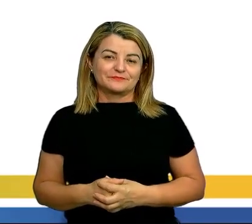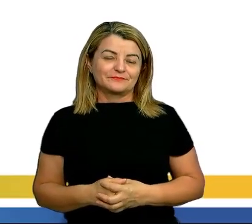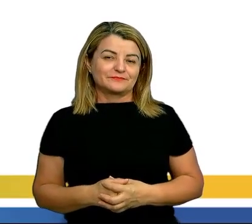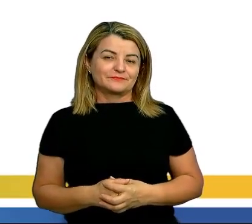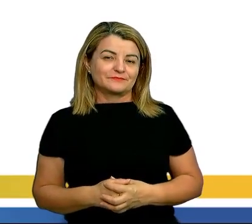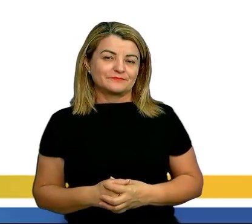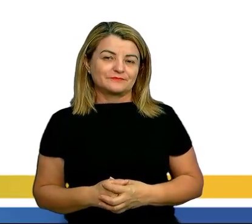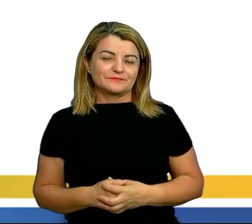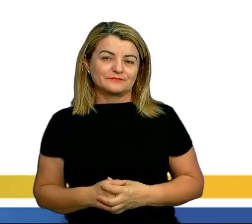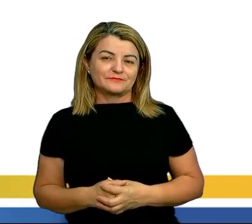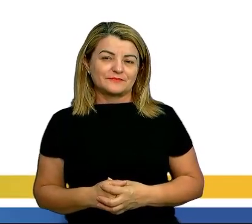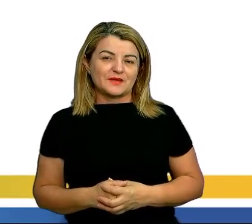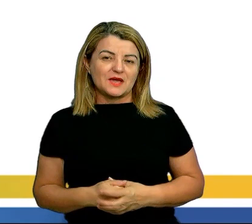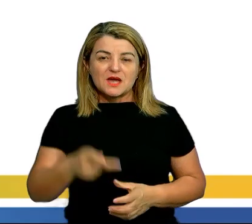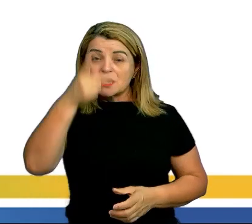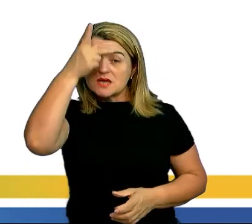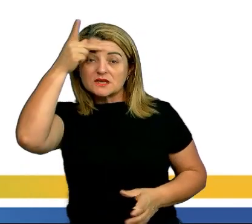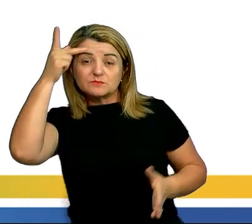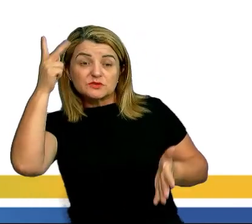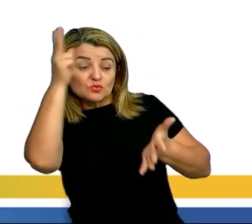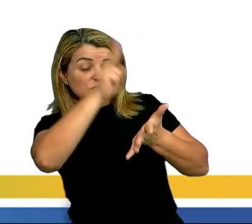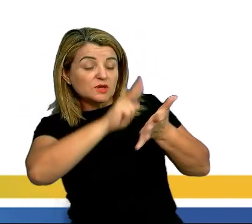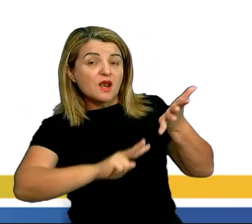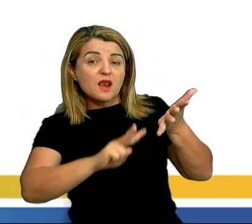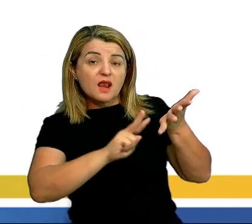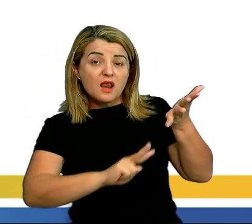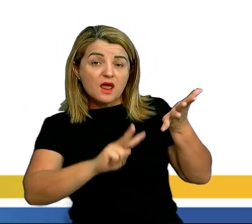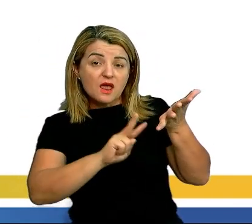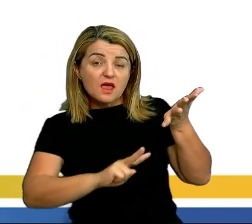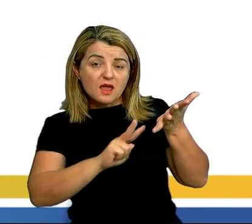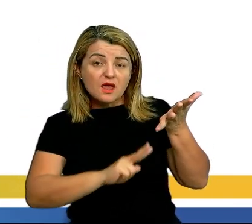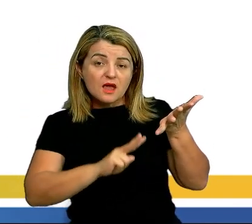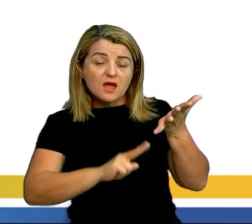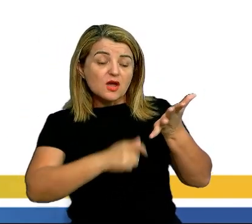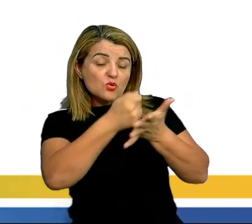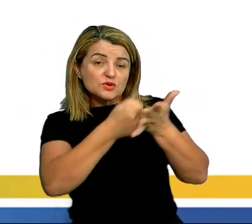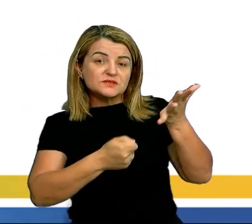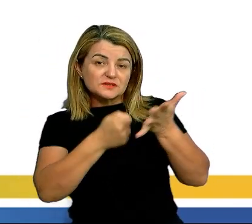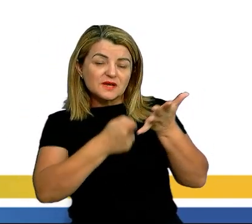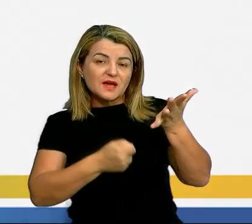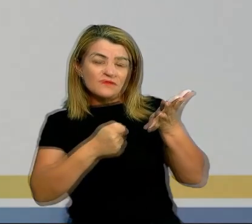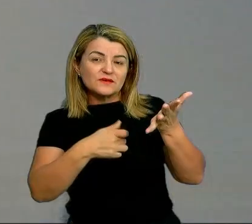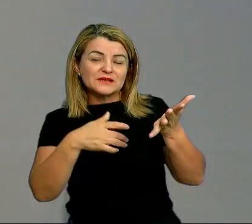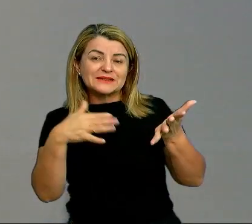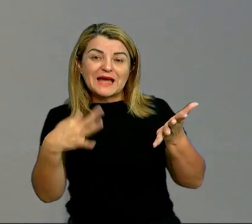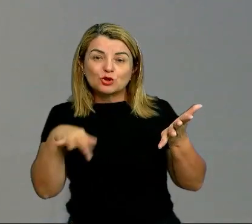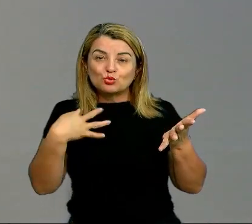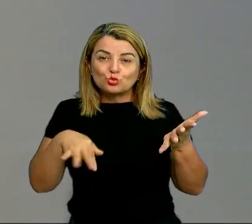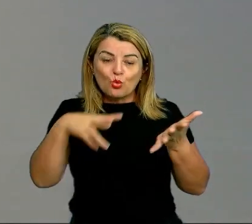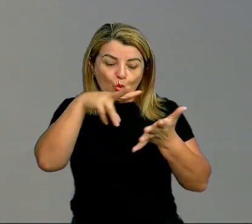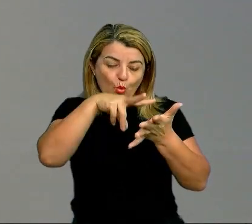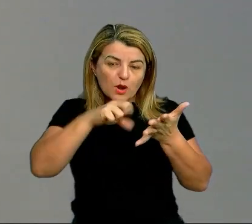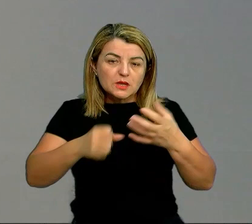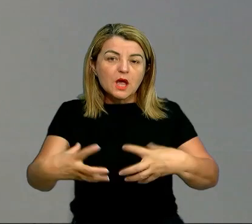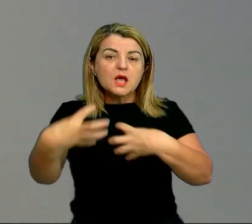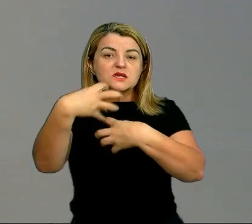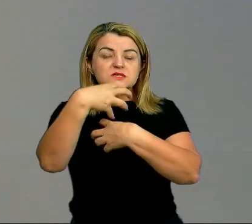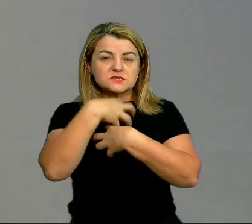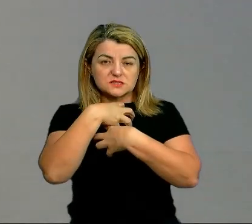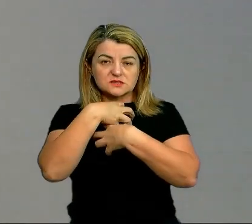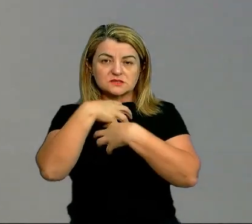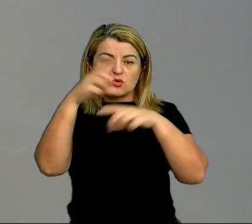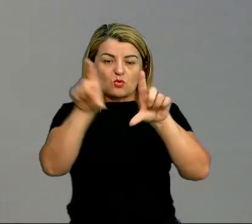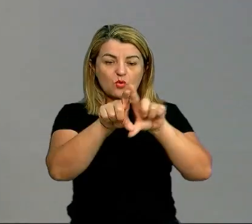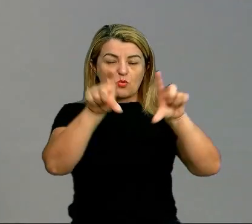E os que leem o que escrevem, na dor lida, sentem bem. Observa aqui que na primeira